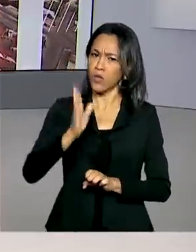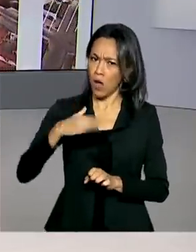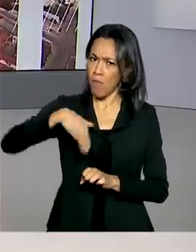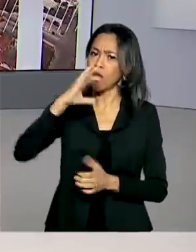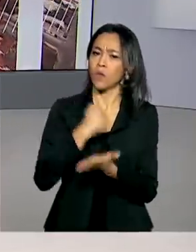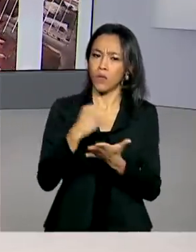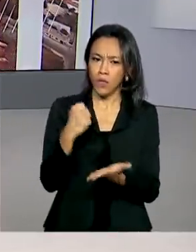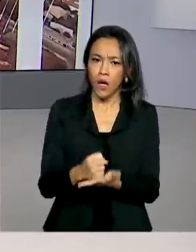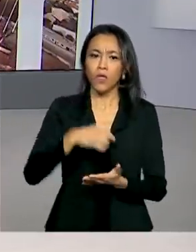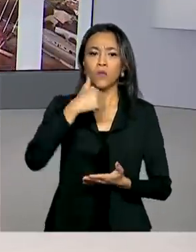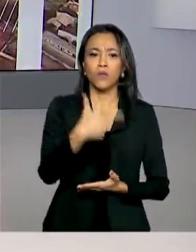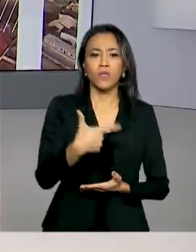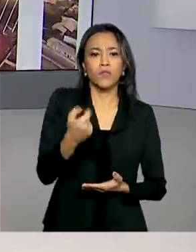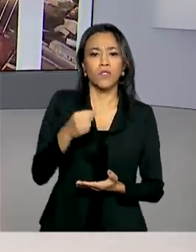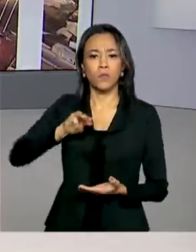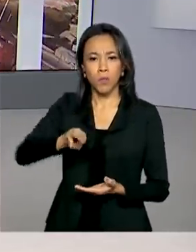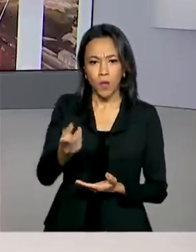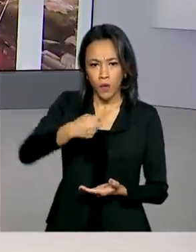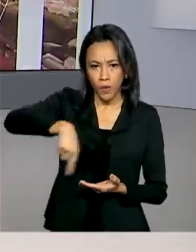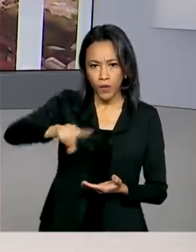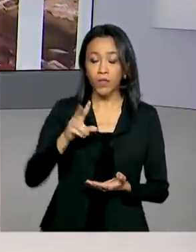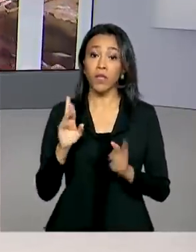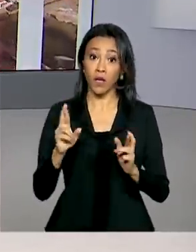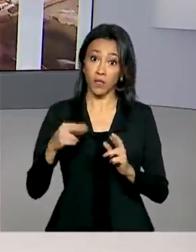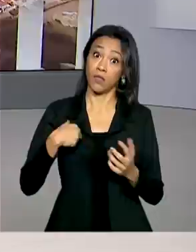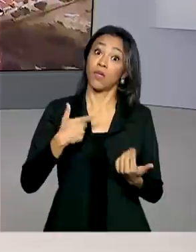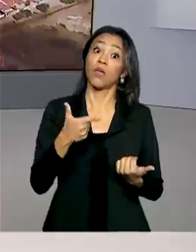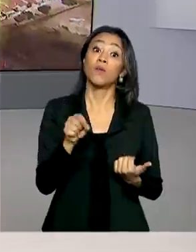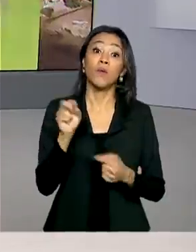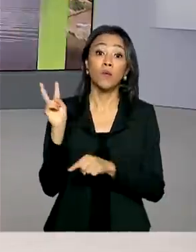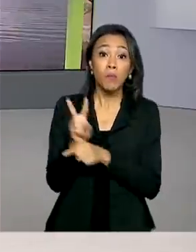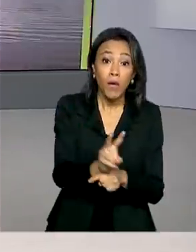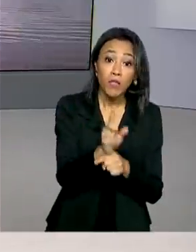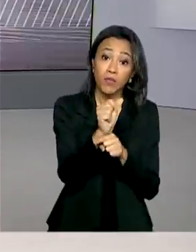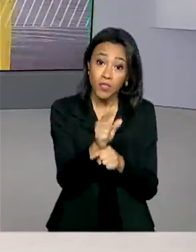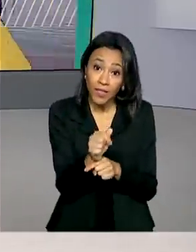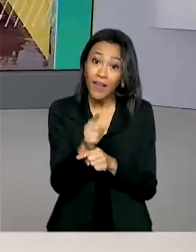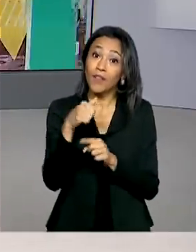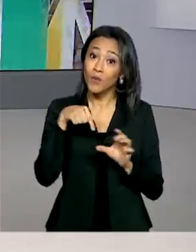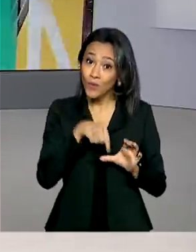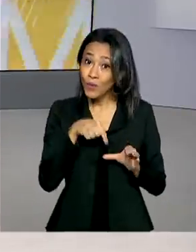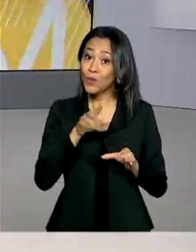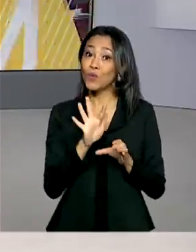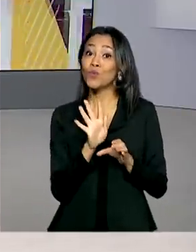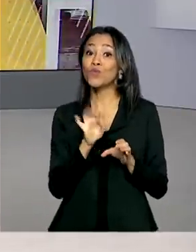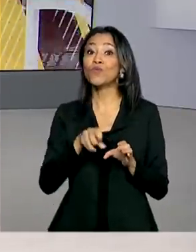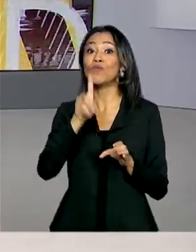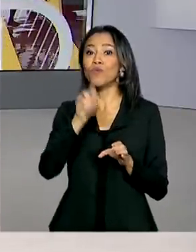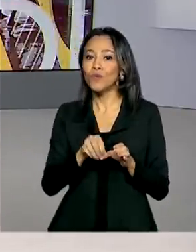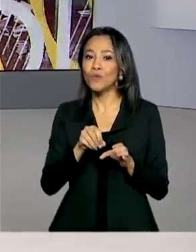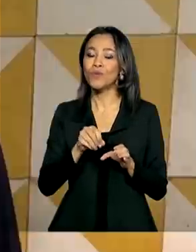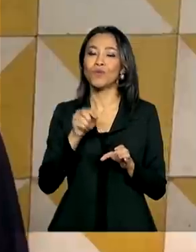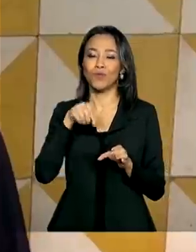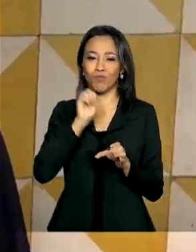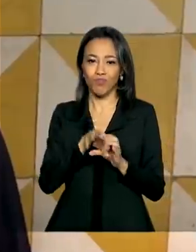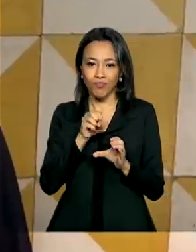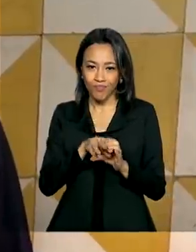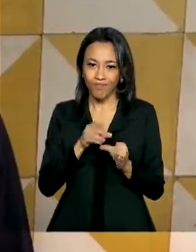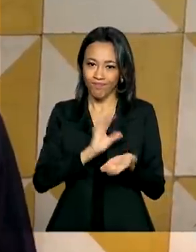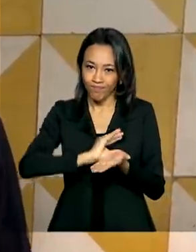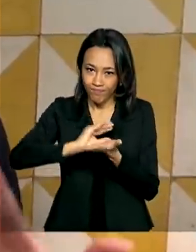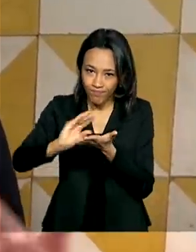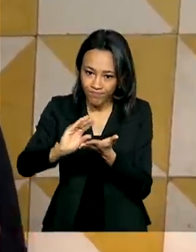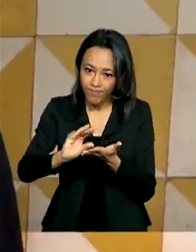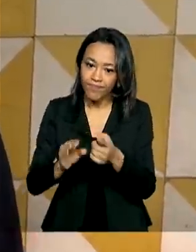milhões de reais das linhas emergenciais de crédito dos fundos constitucionais de financiamento. Esta